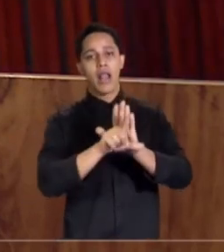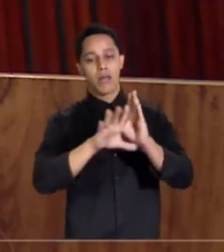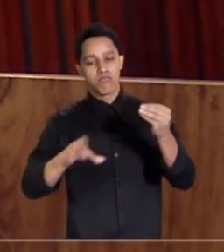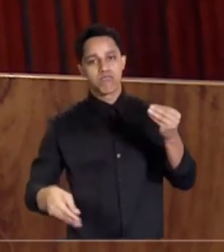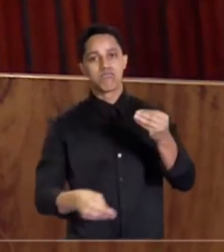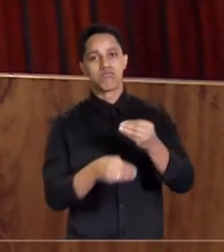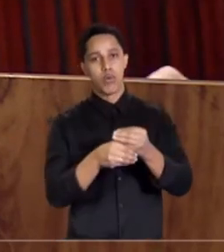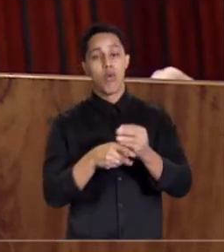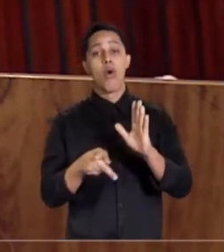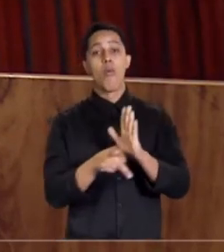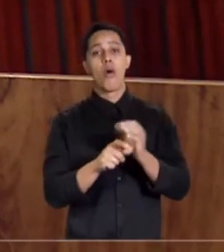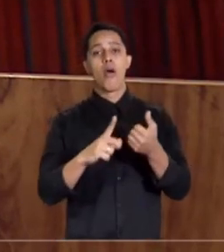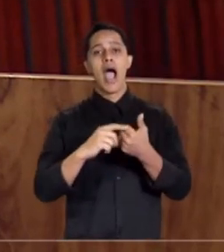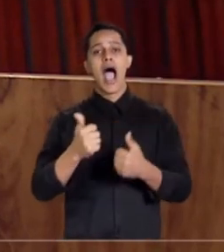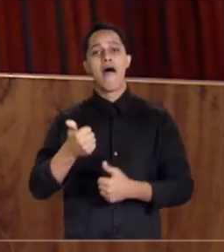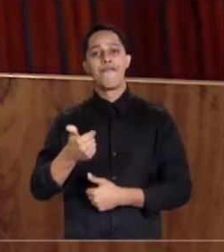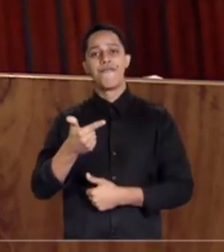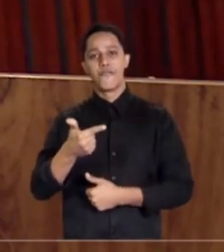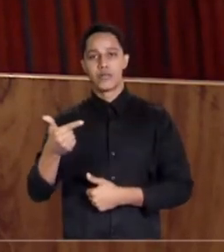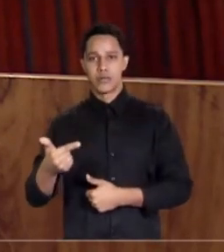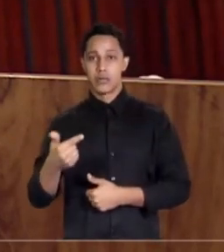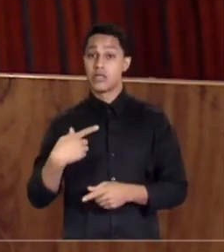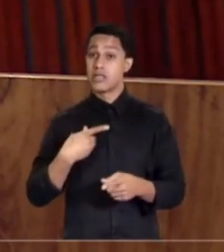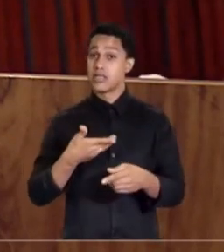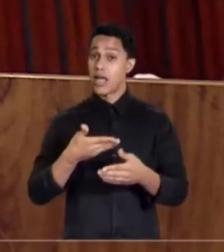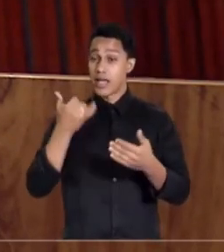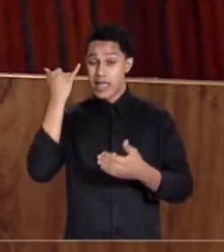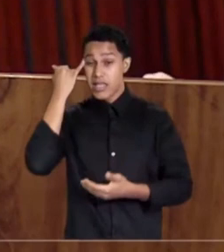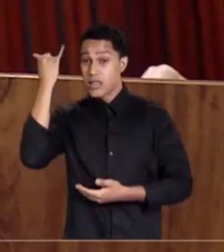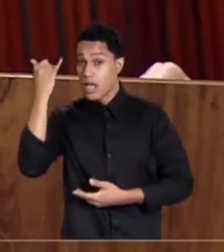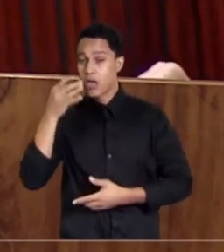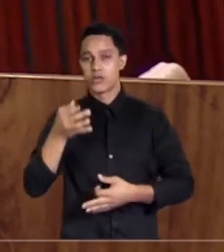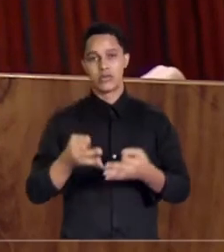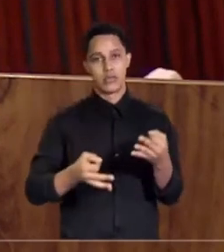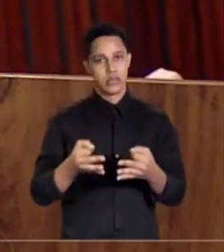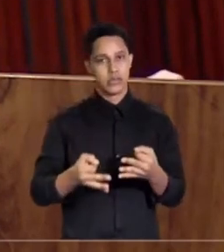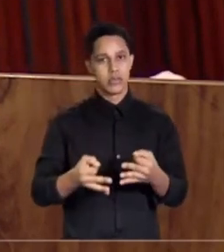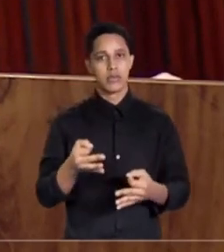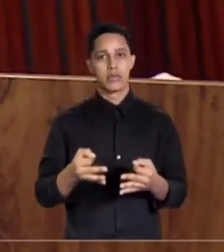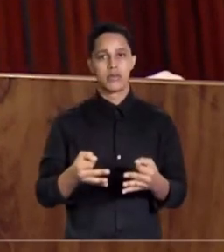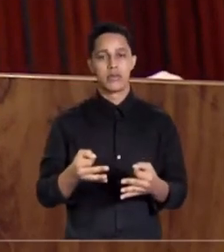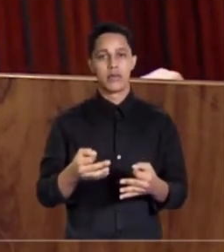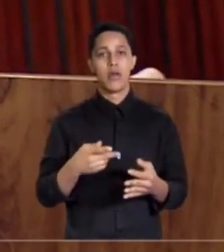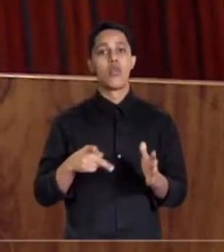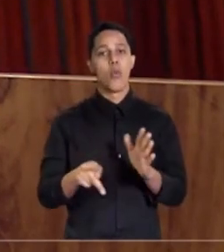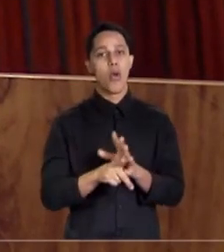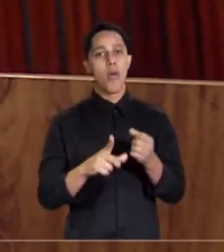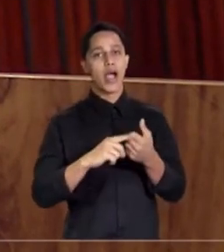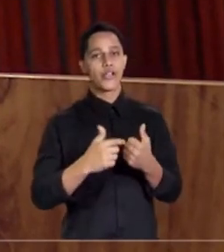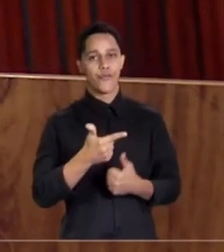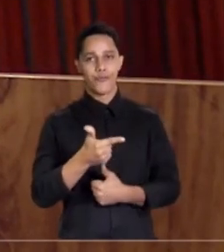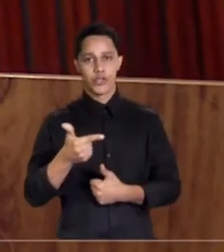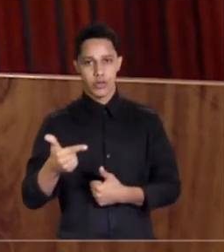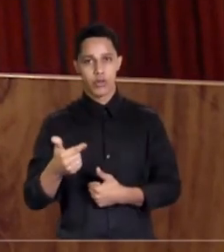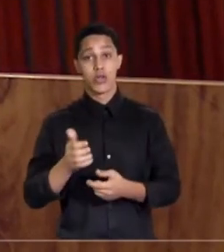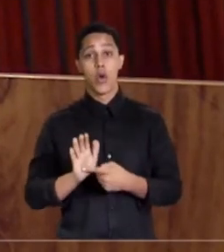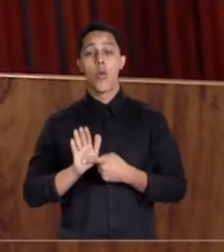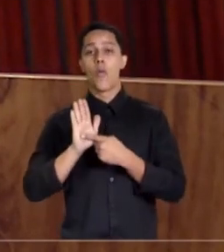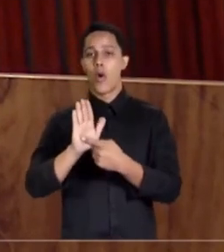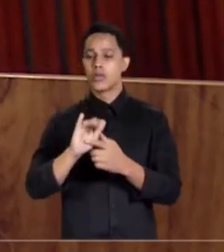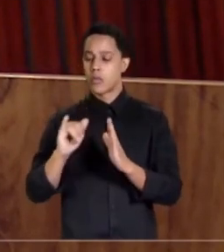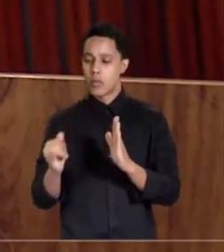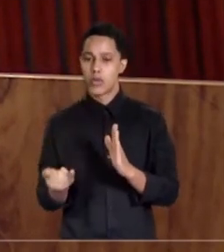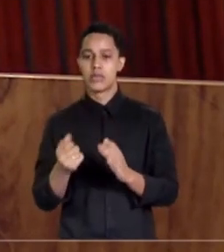artigo 22, e este é o fundamento jurídico, o enquadramento jurídico dado, em cujo artigo 22 se estabelece exatamente a